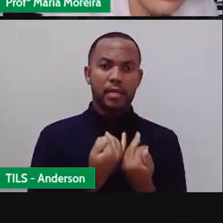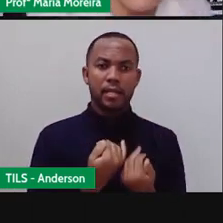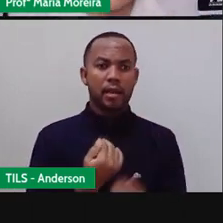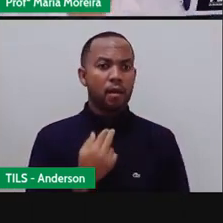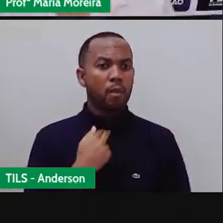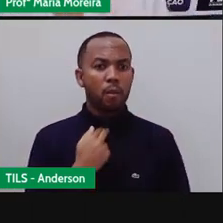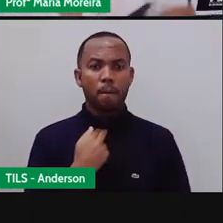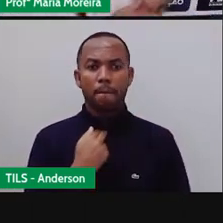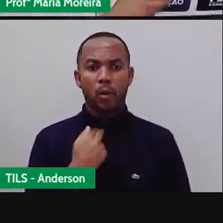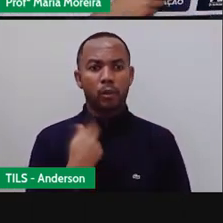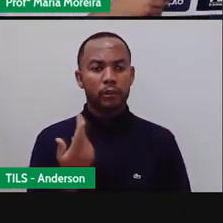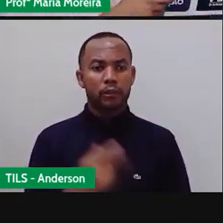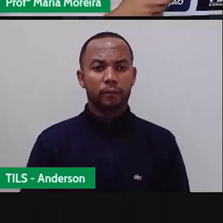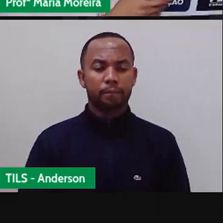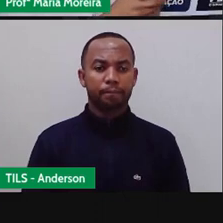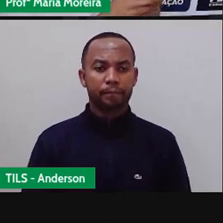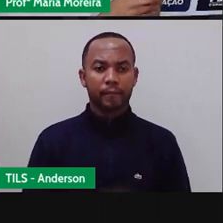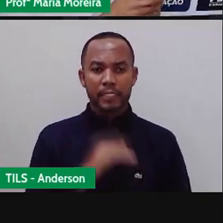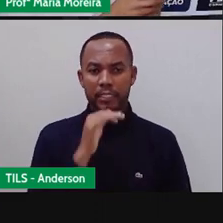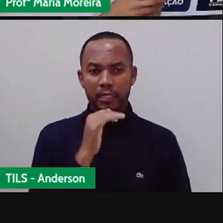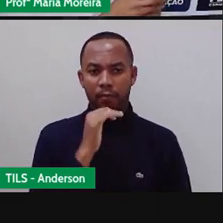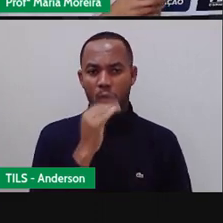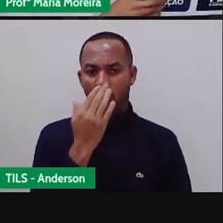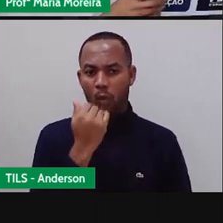simplesmente, ó, vou almoçar.